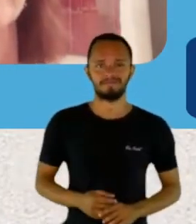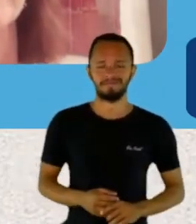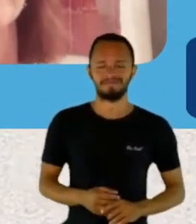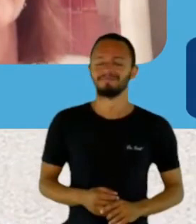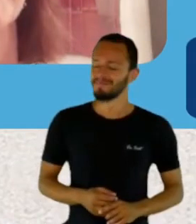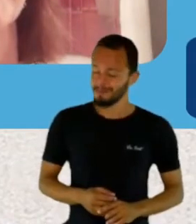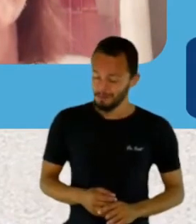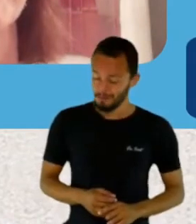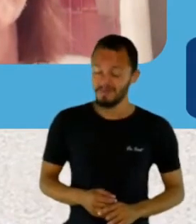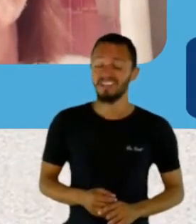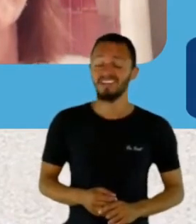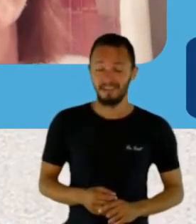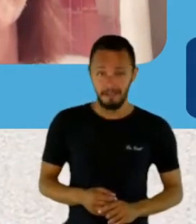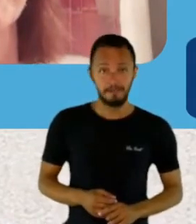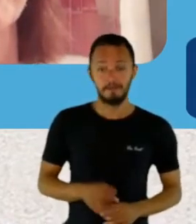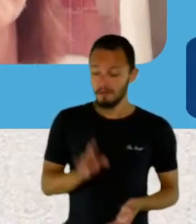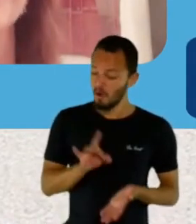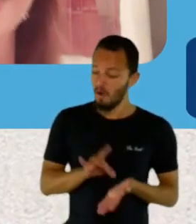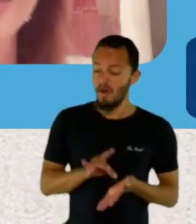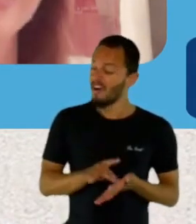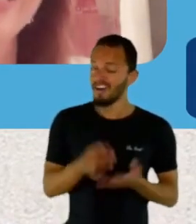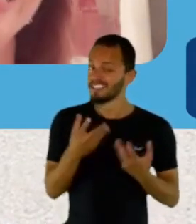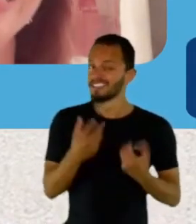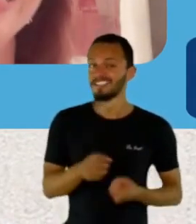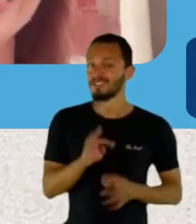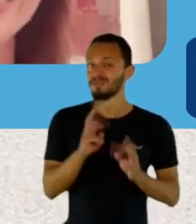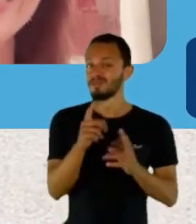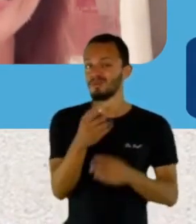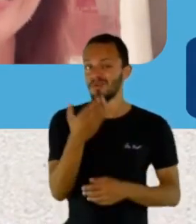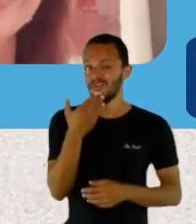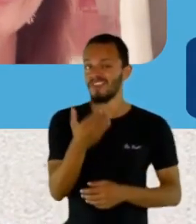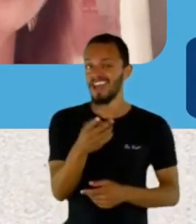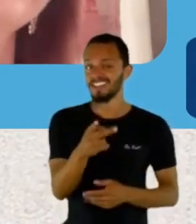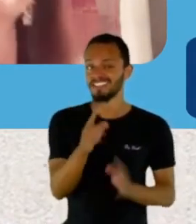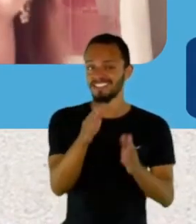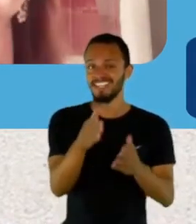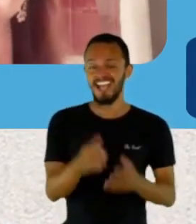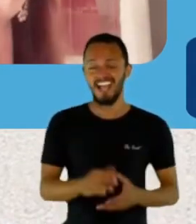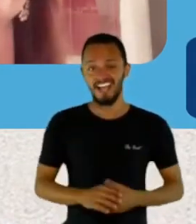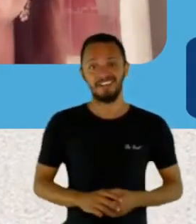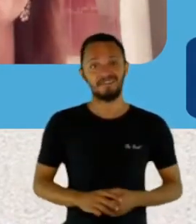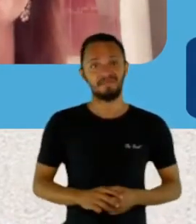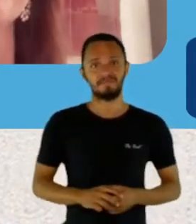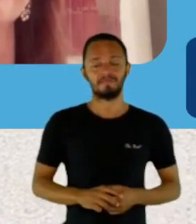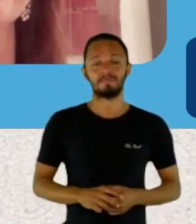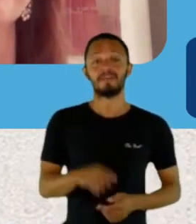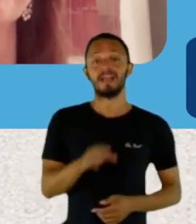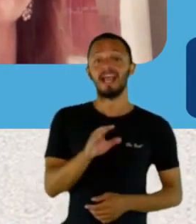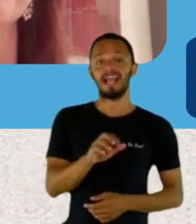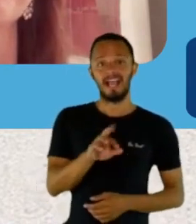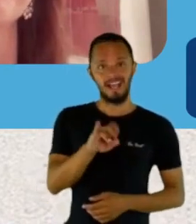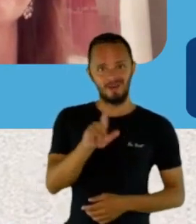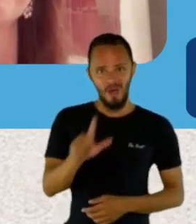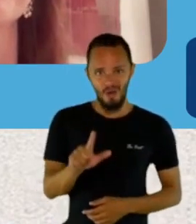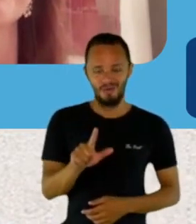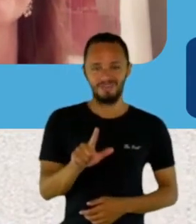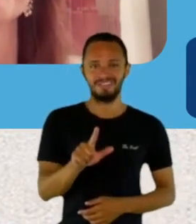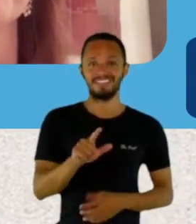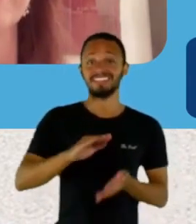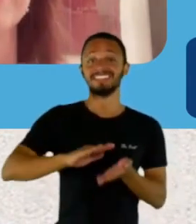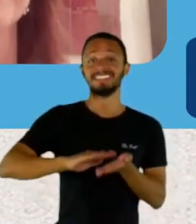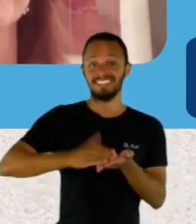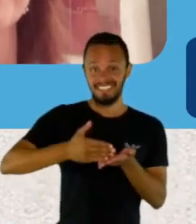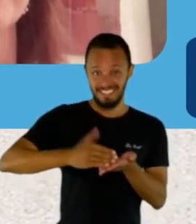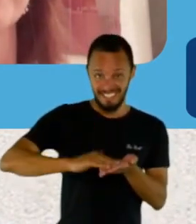bem. Concordo com tudo que você falou. Obrigada. Carol, a gente está com o intérprete de Libras aqui